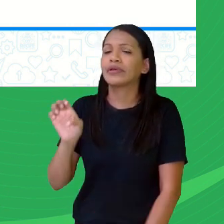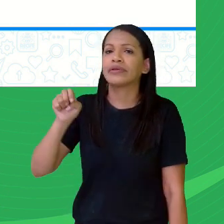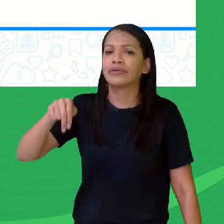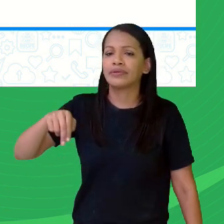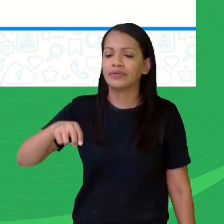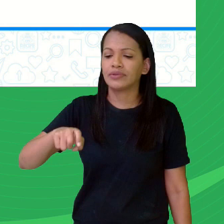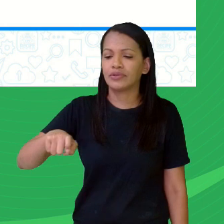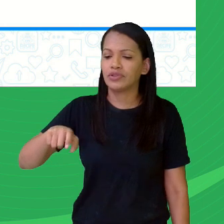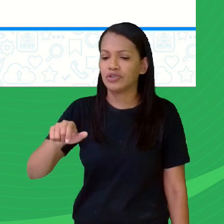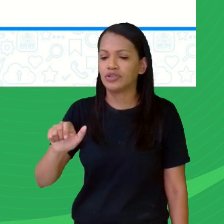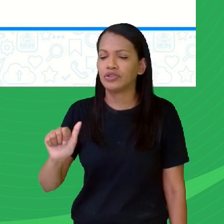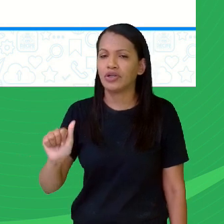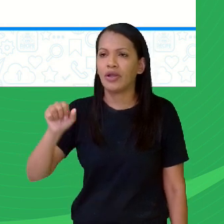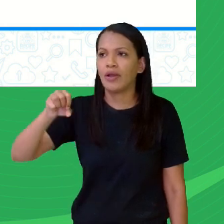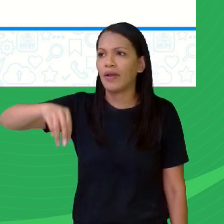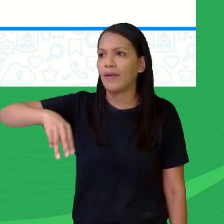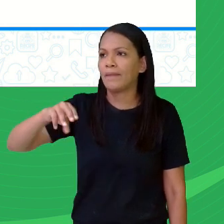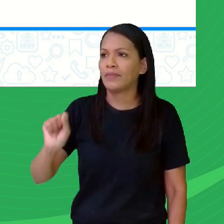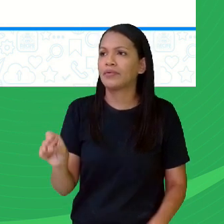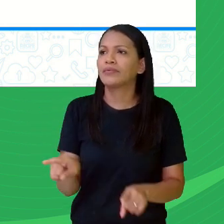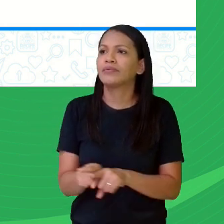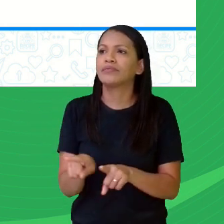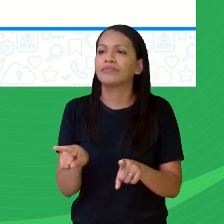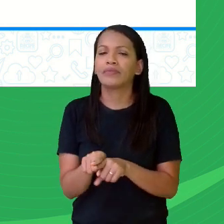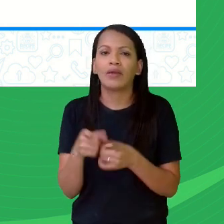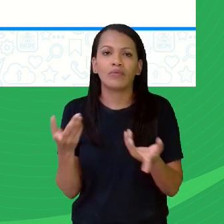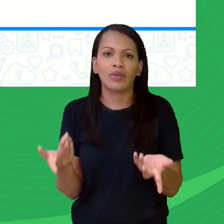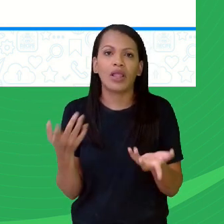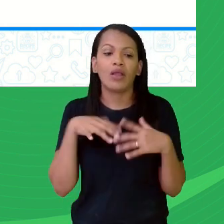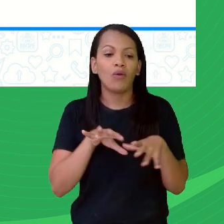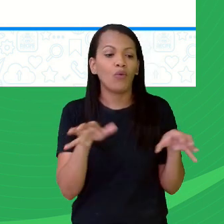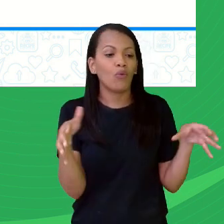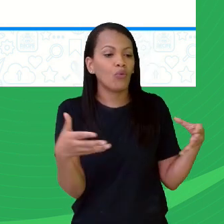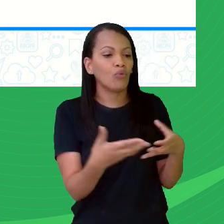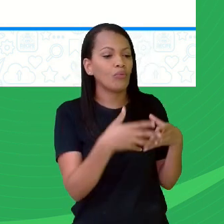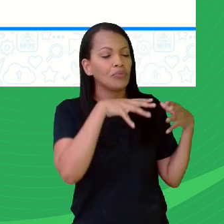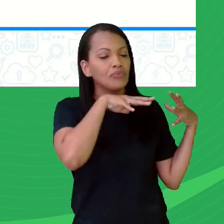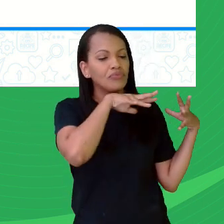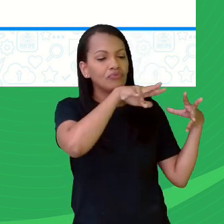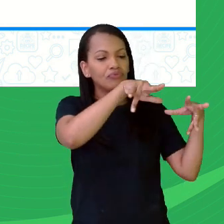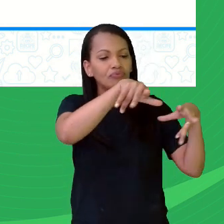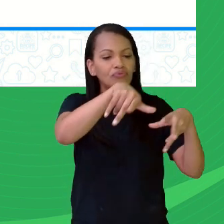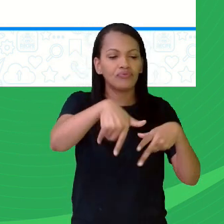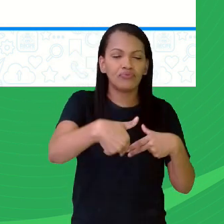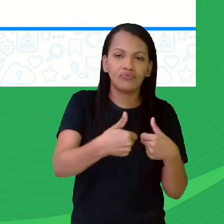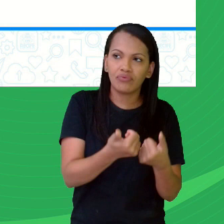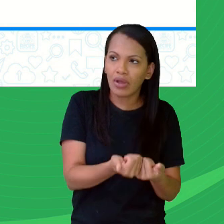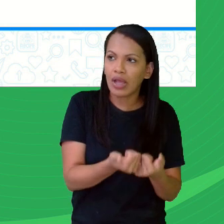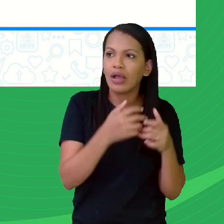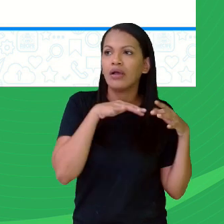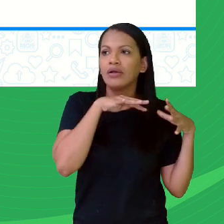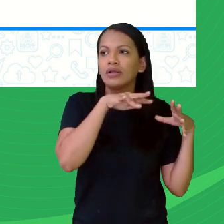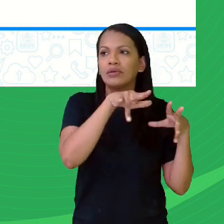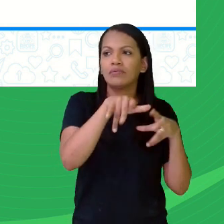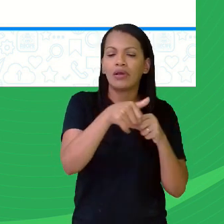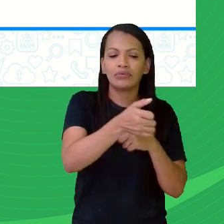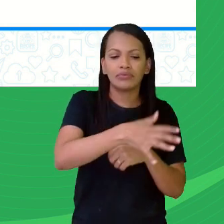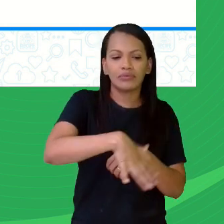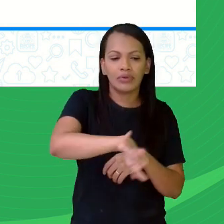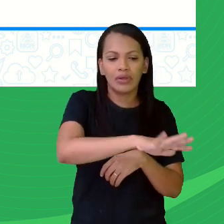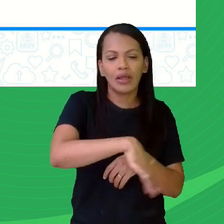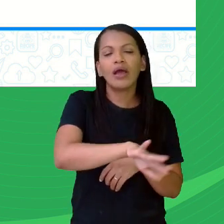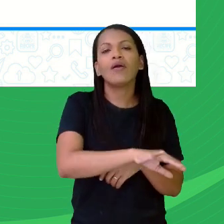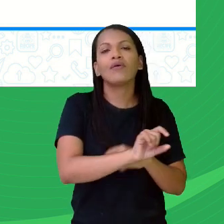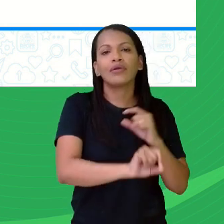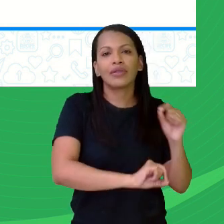se chama fauna, a fauna de determinada floresta, de determinado país. É um